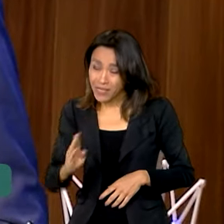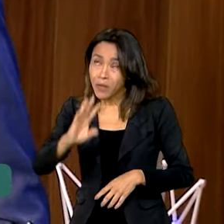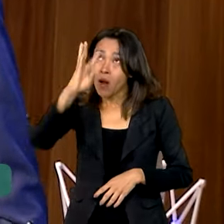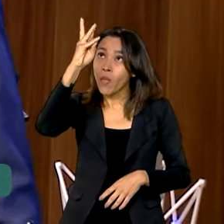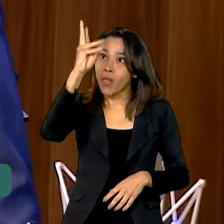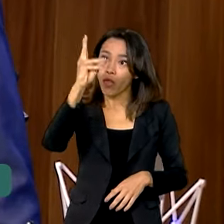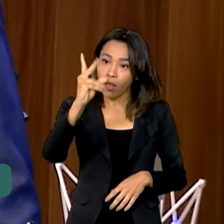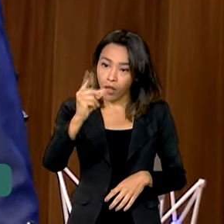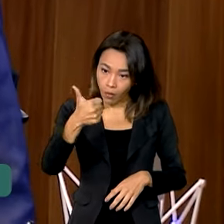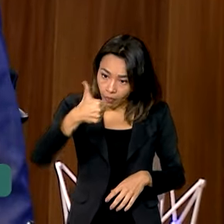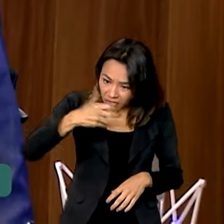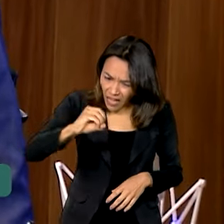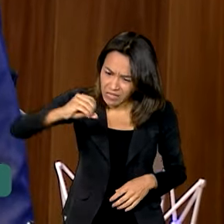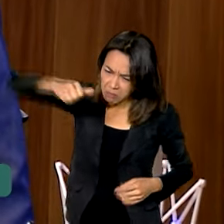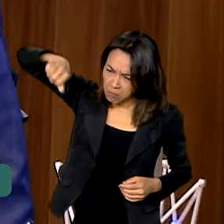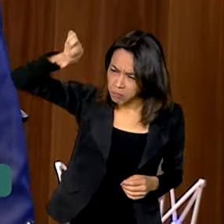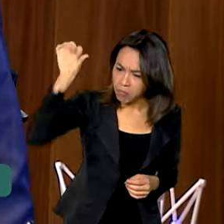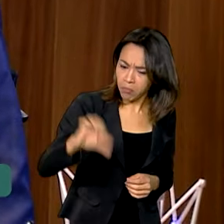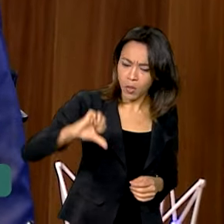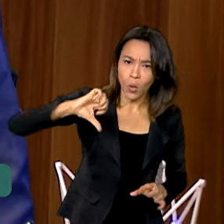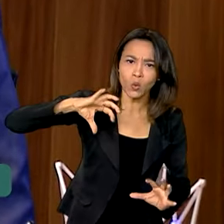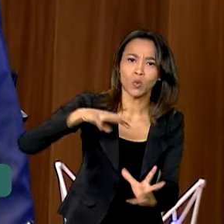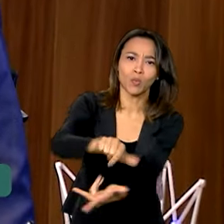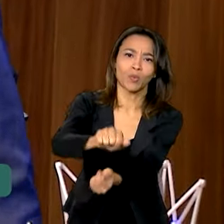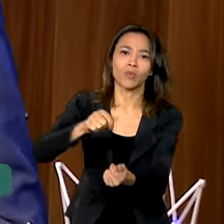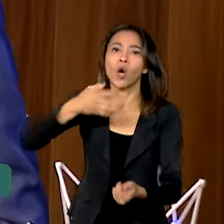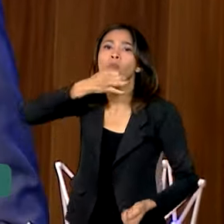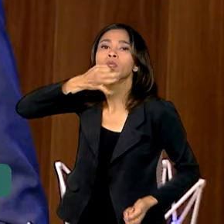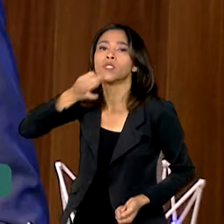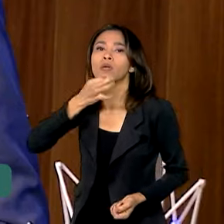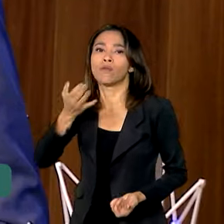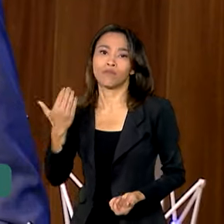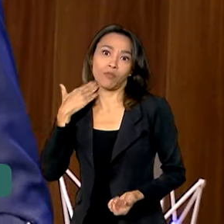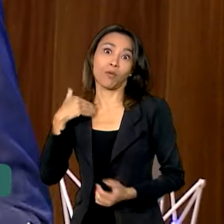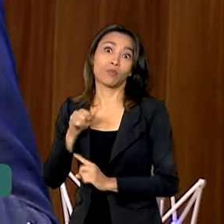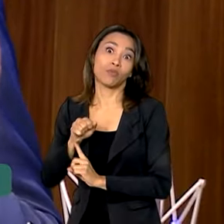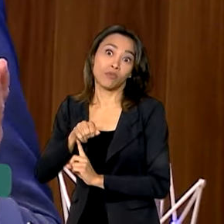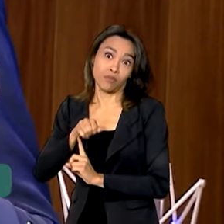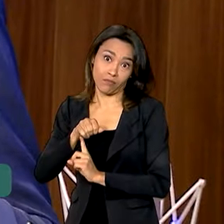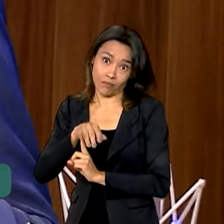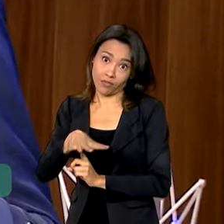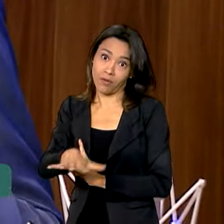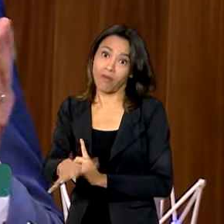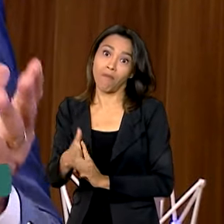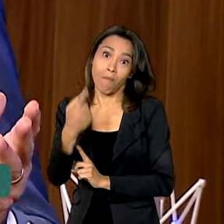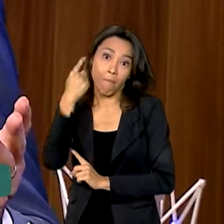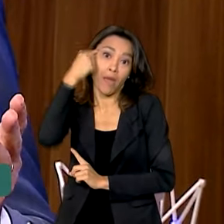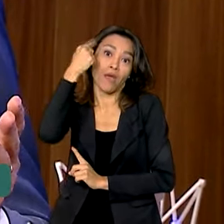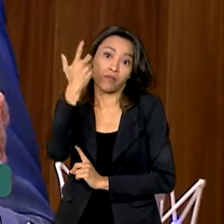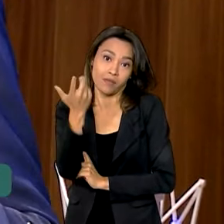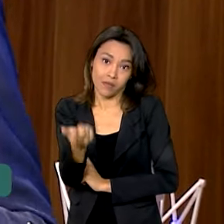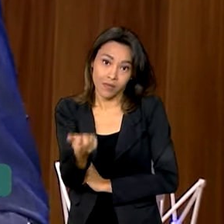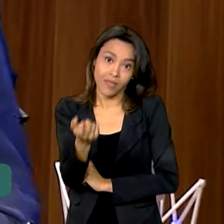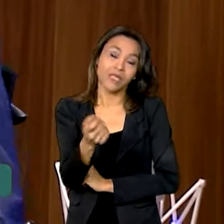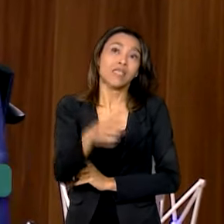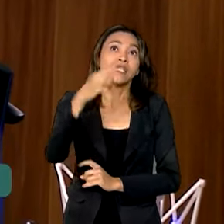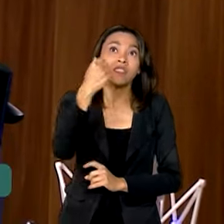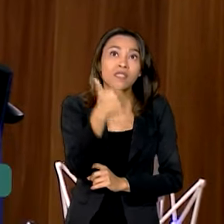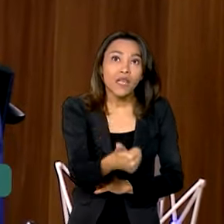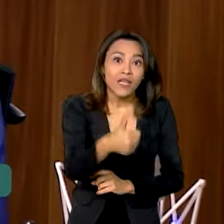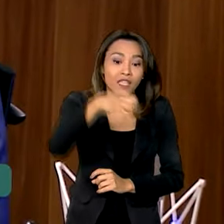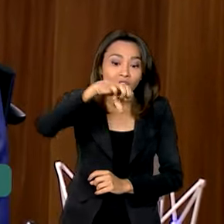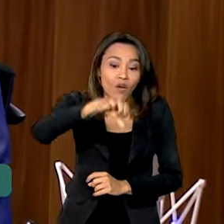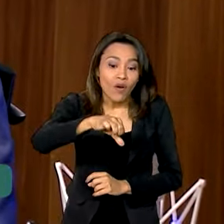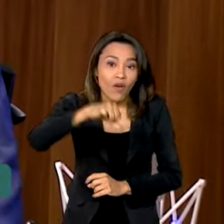sistemas tributários do mundo, segundo o Banco Mundial. Imagina você, tem 190 países avaliados, você está entre os